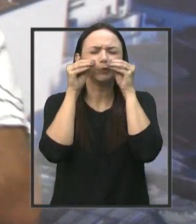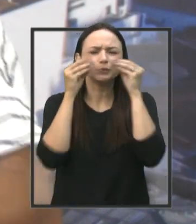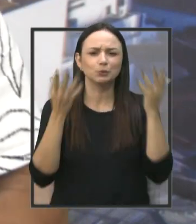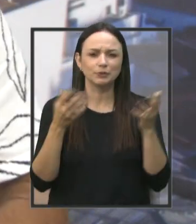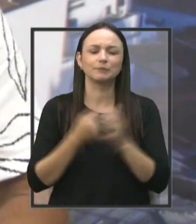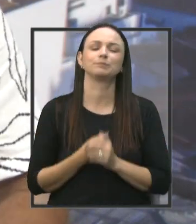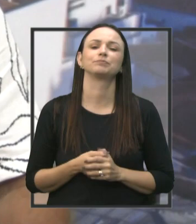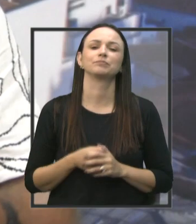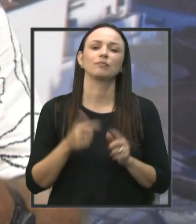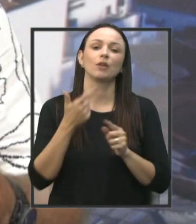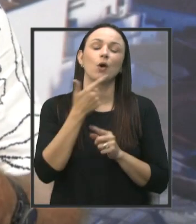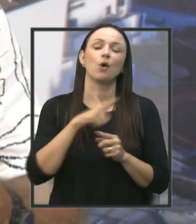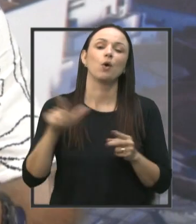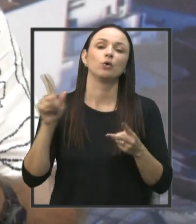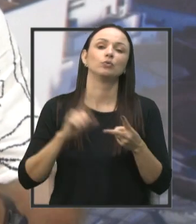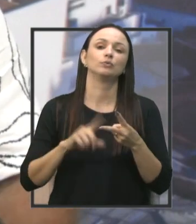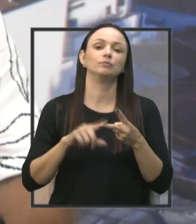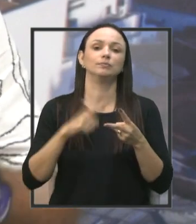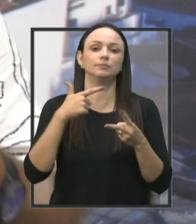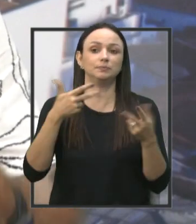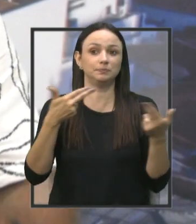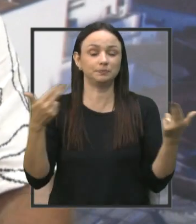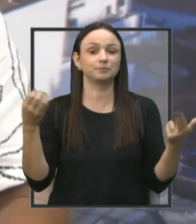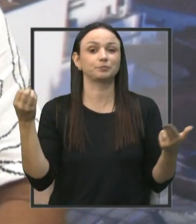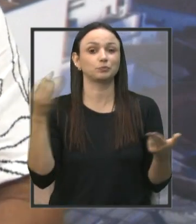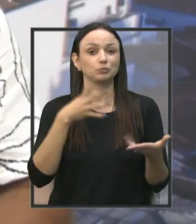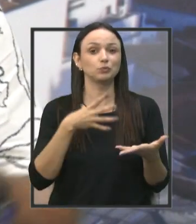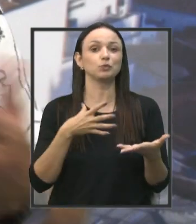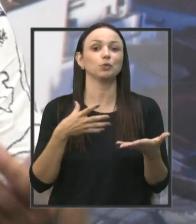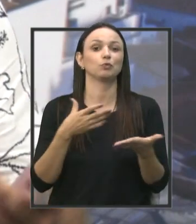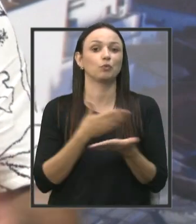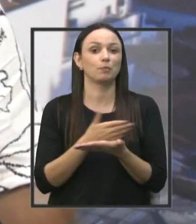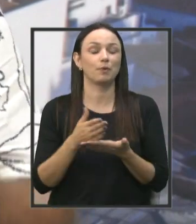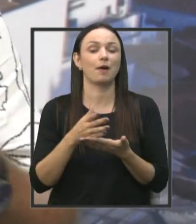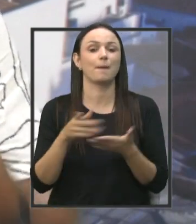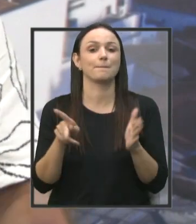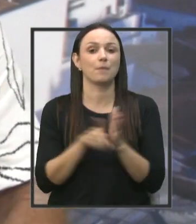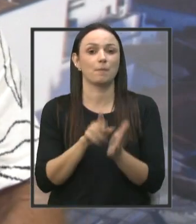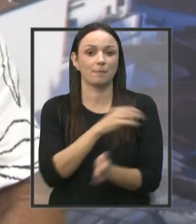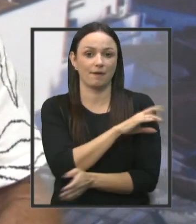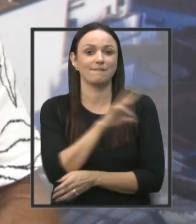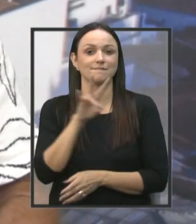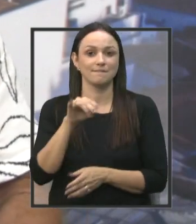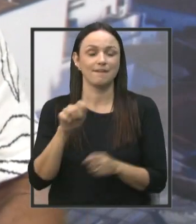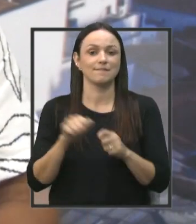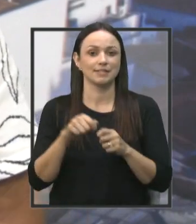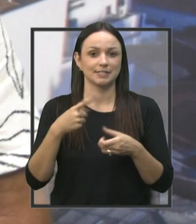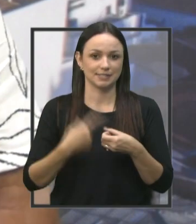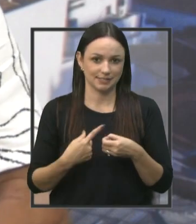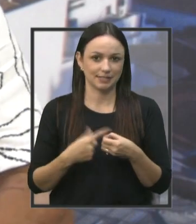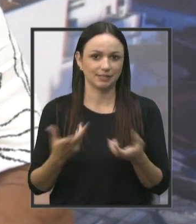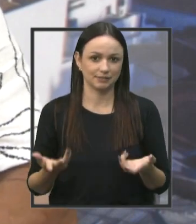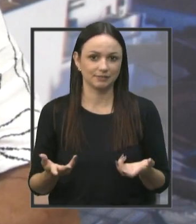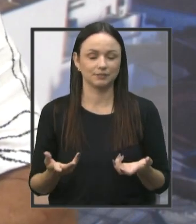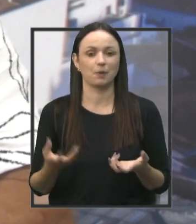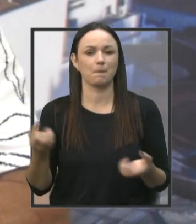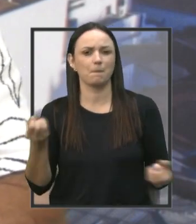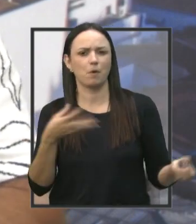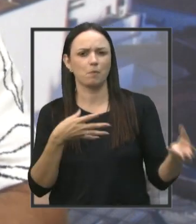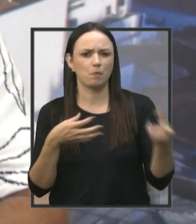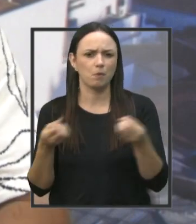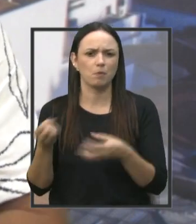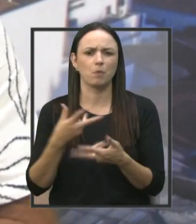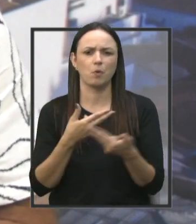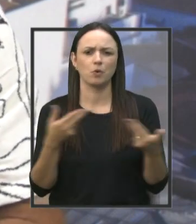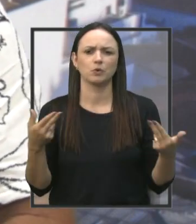outra parte, quanto as coisas que virão, que vão surgir, que o próprio prefeito vai fazer pela cidade, né? As modernizações de um